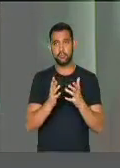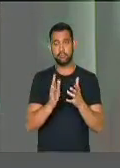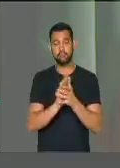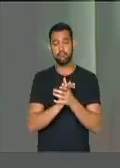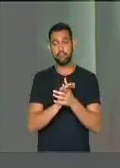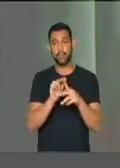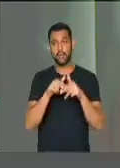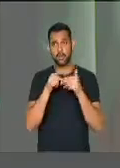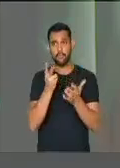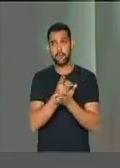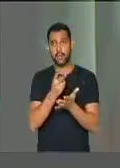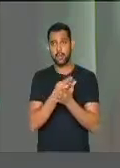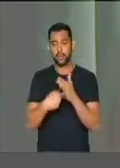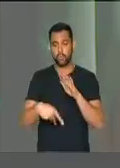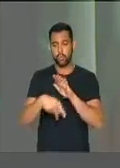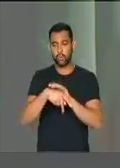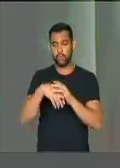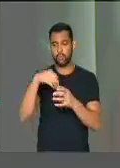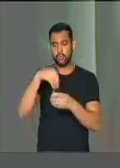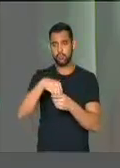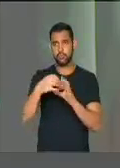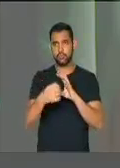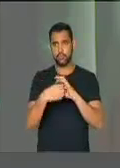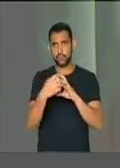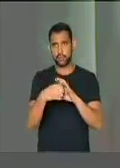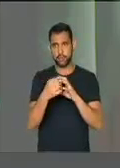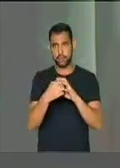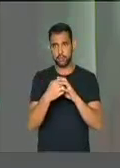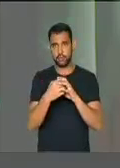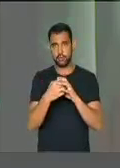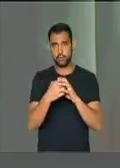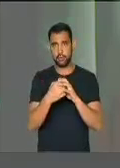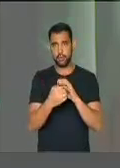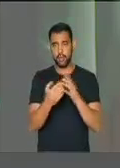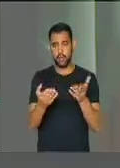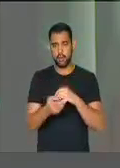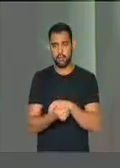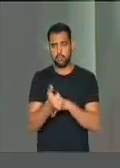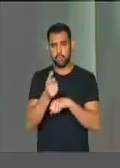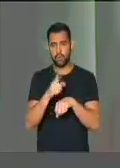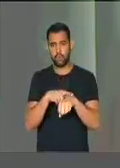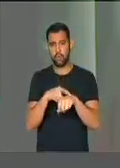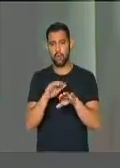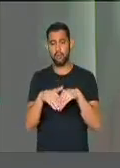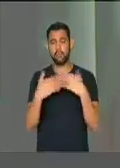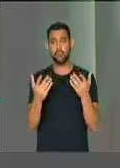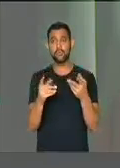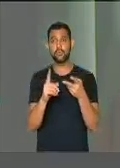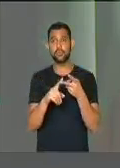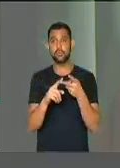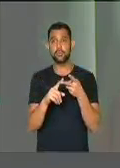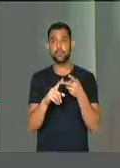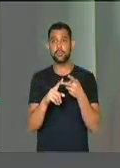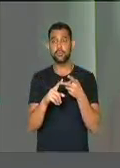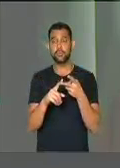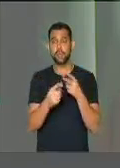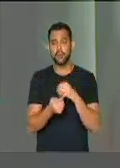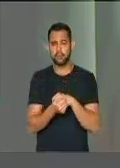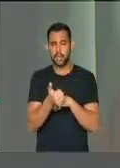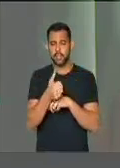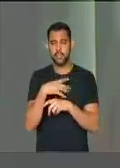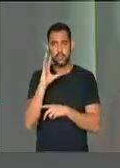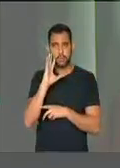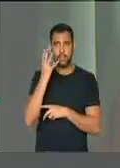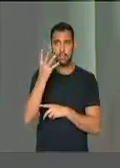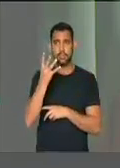que são verdadeiros donos de partidos, a ponto de quando, na véspera